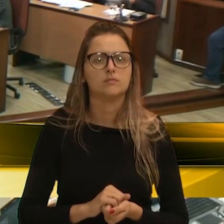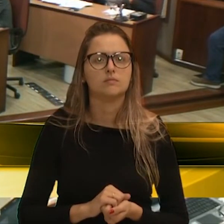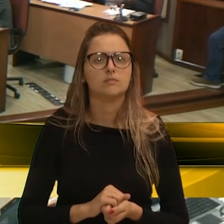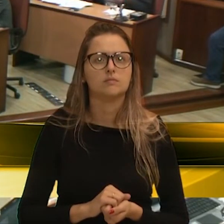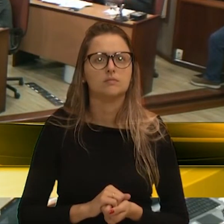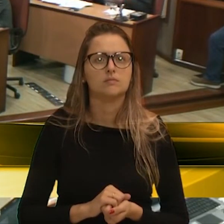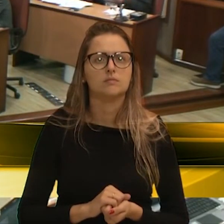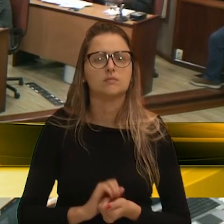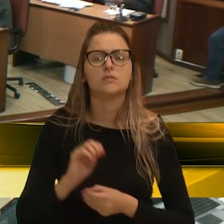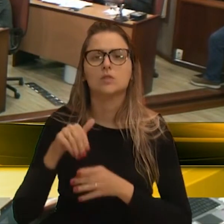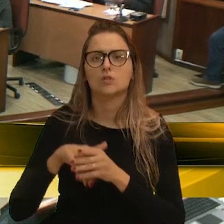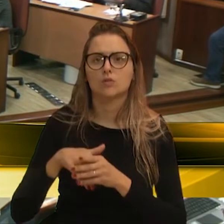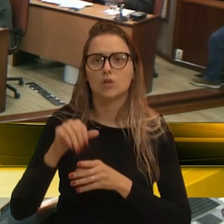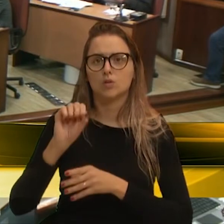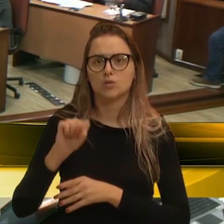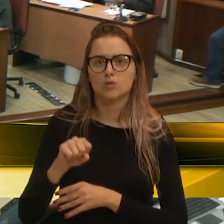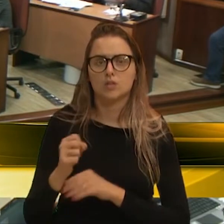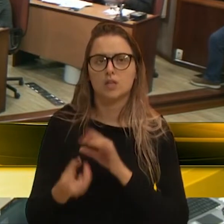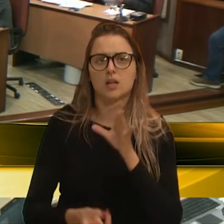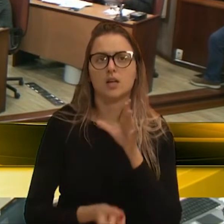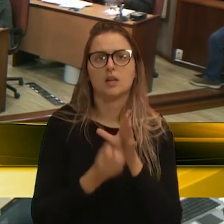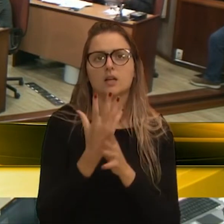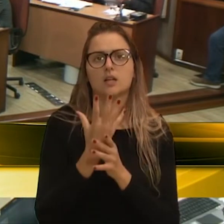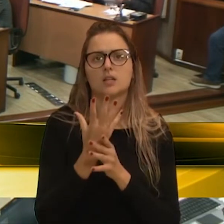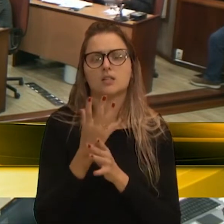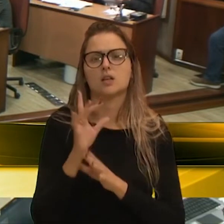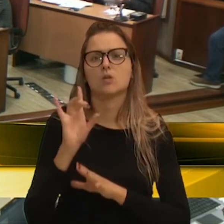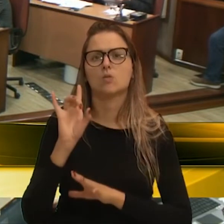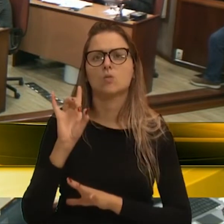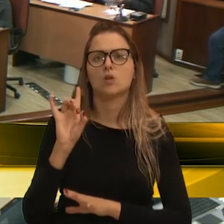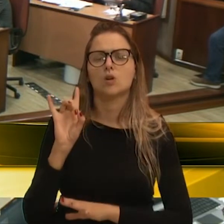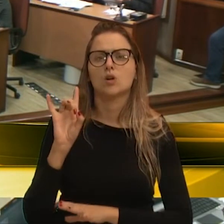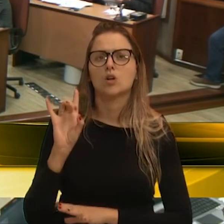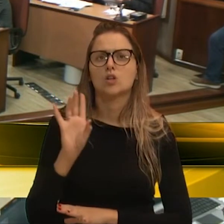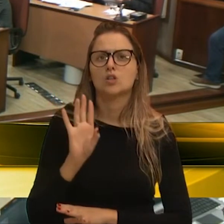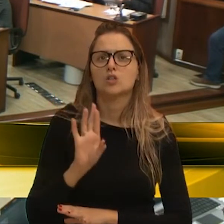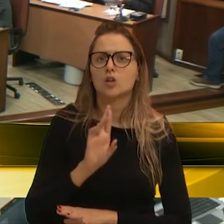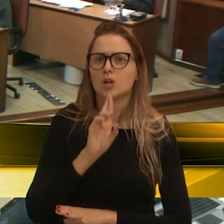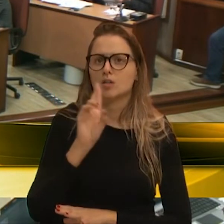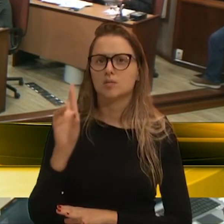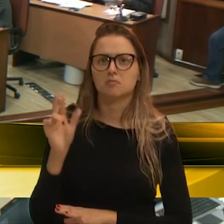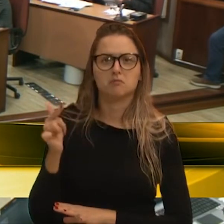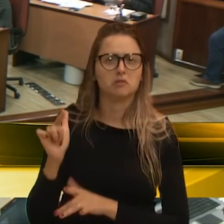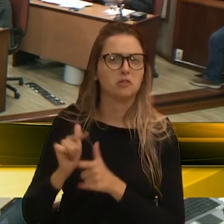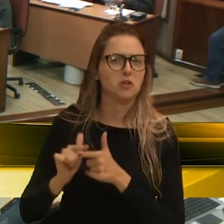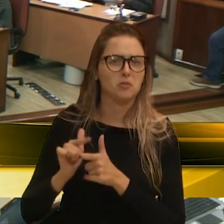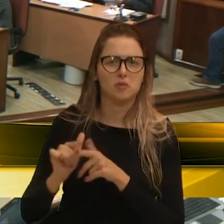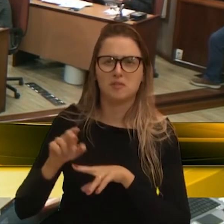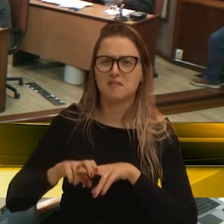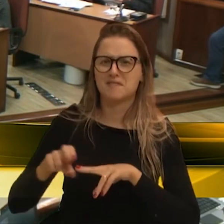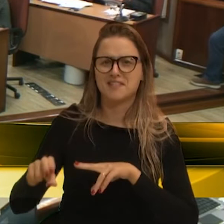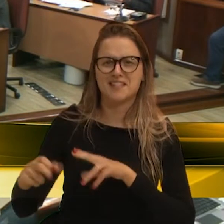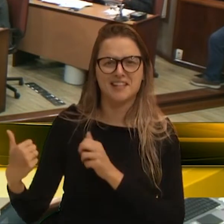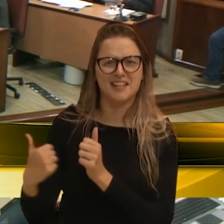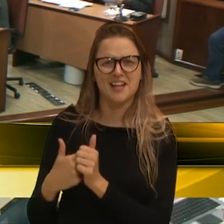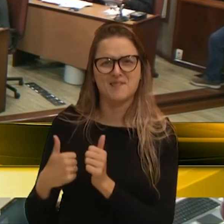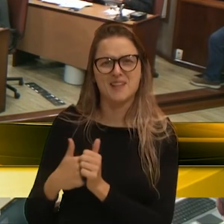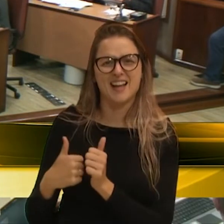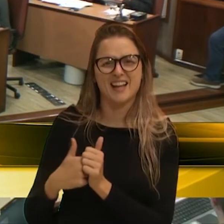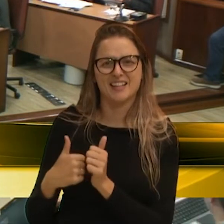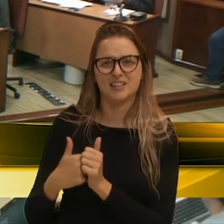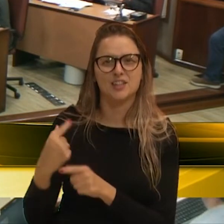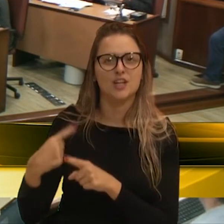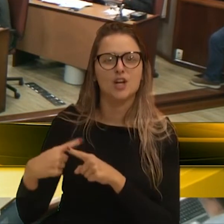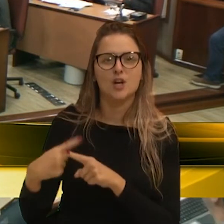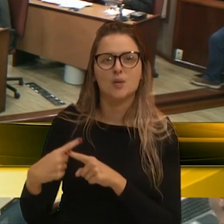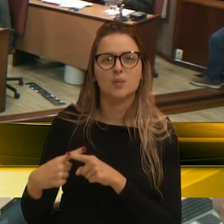Eu votarei favorável à criação da... Mas só para pegar uma parte, eu não tenho nenhum problema de sentar do lado do senhor, vereador, também. Até porque